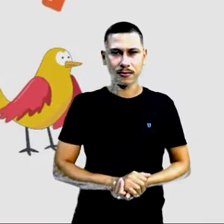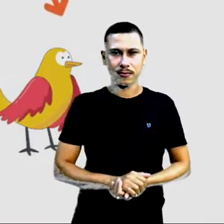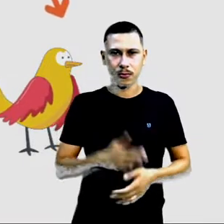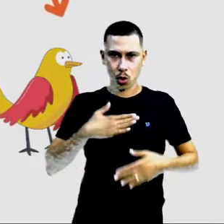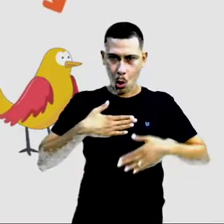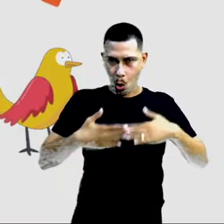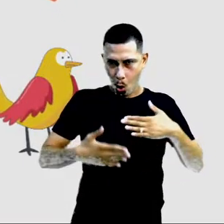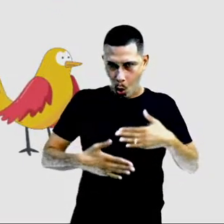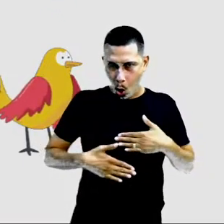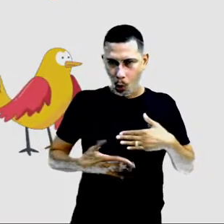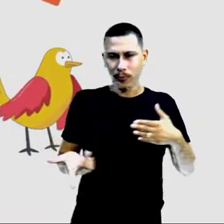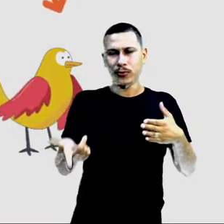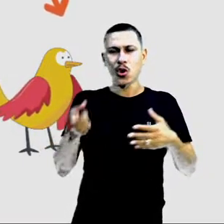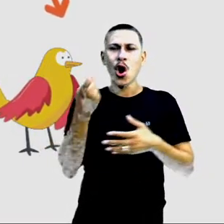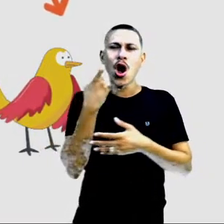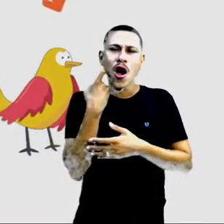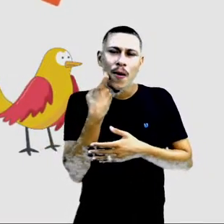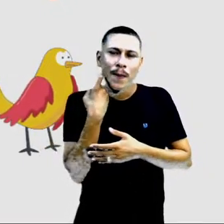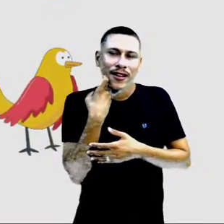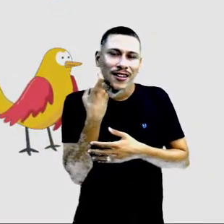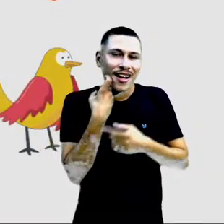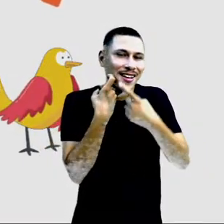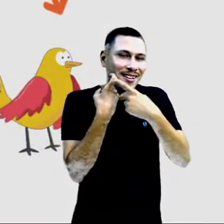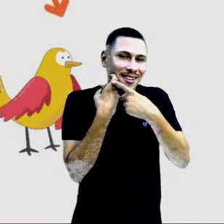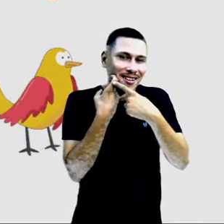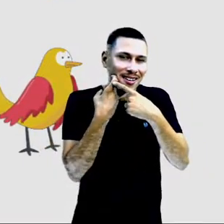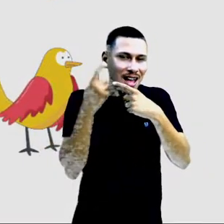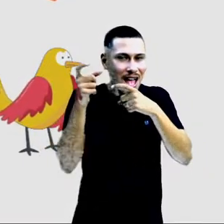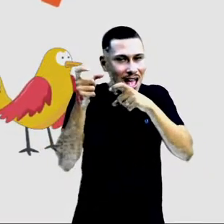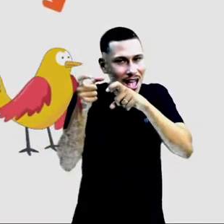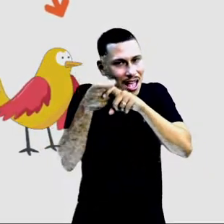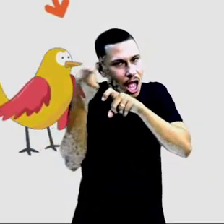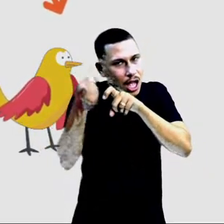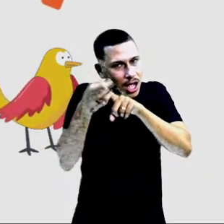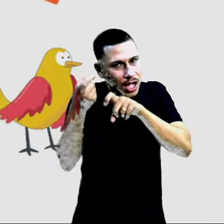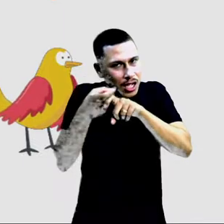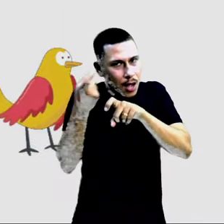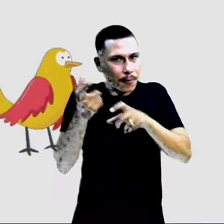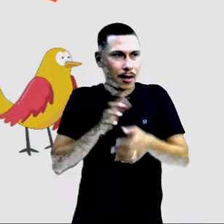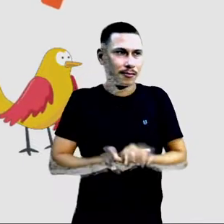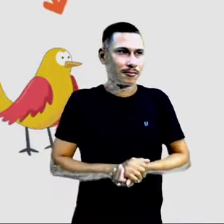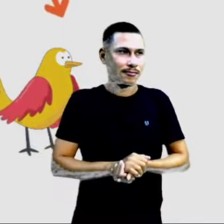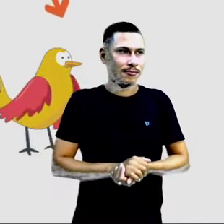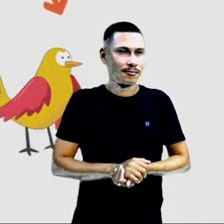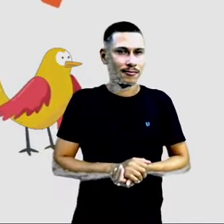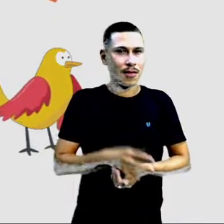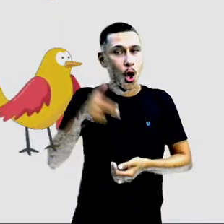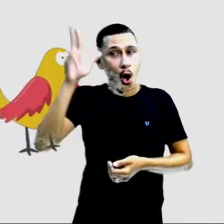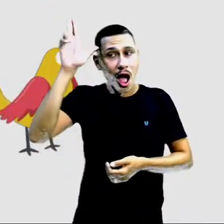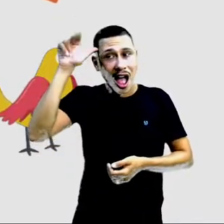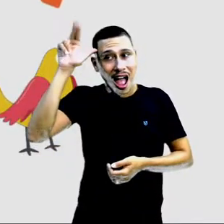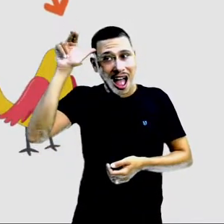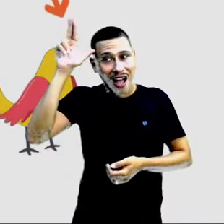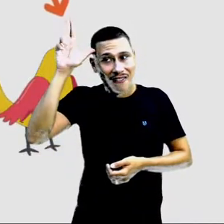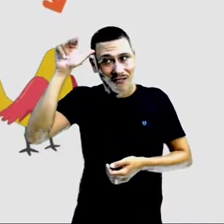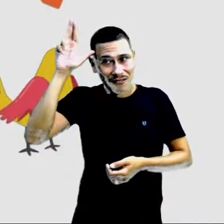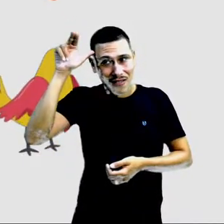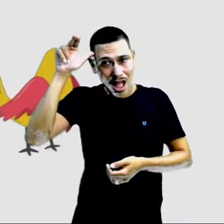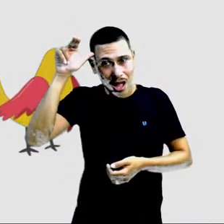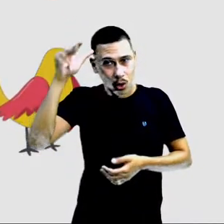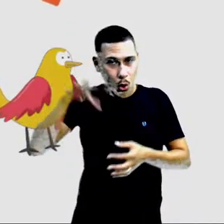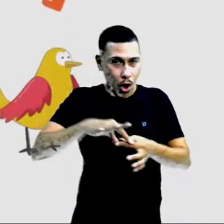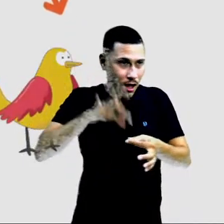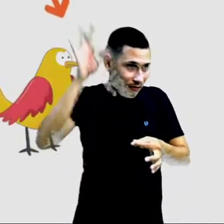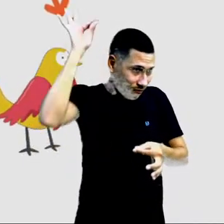escamas, o cavalo tem pelos e o passarinho tem